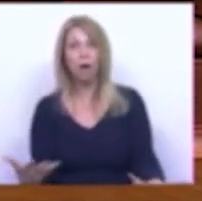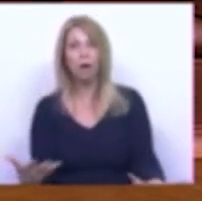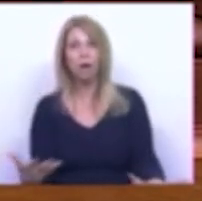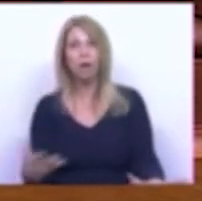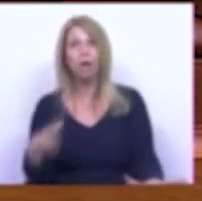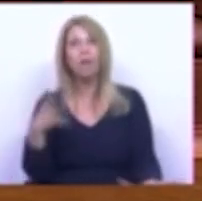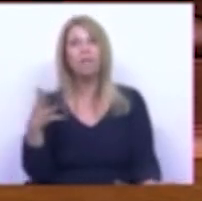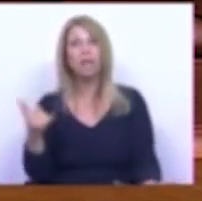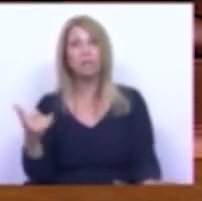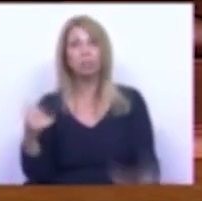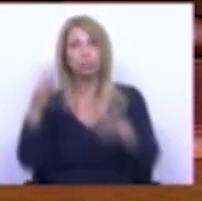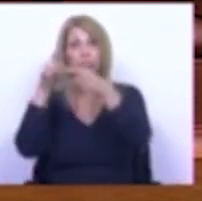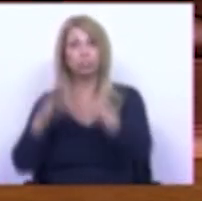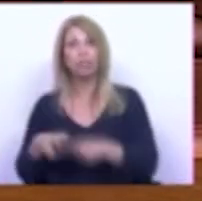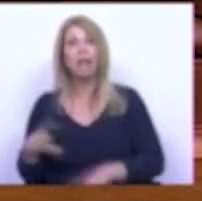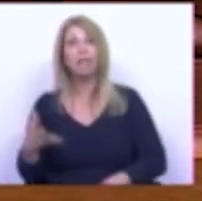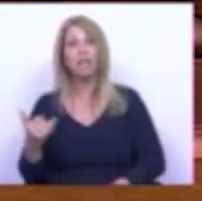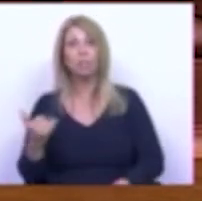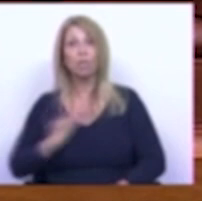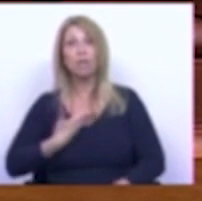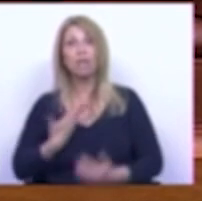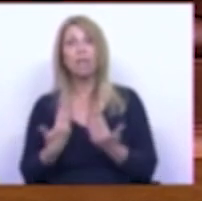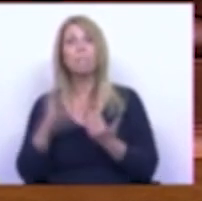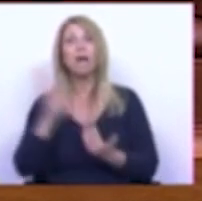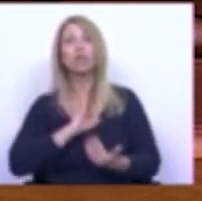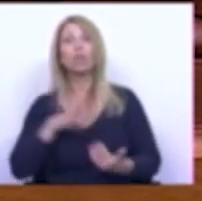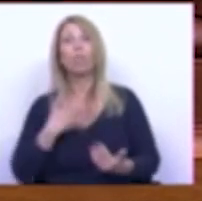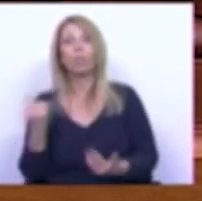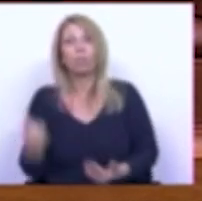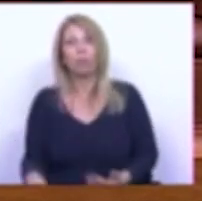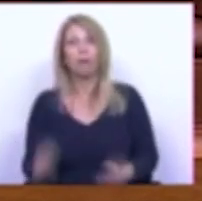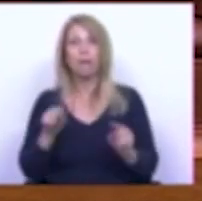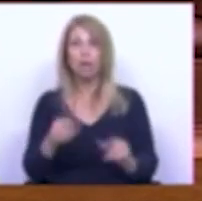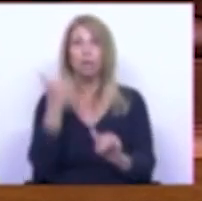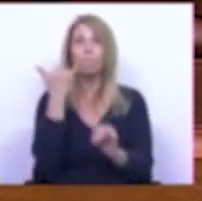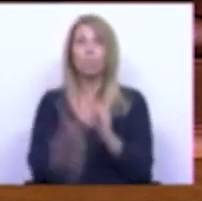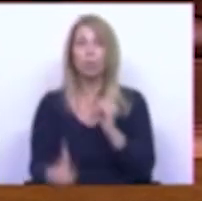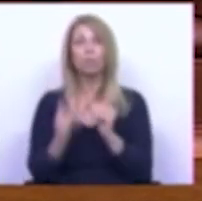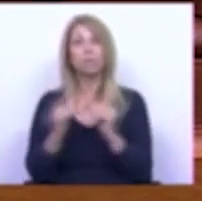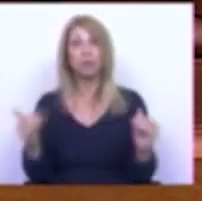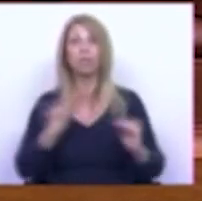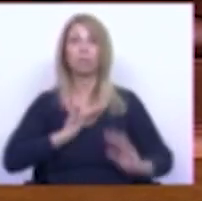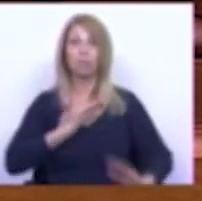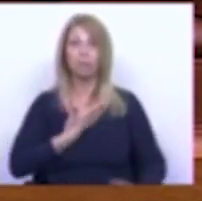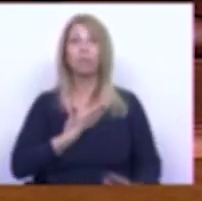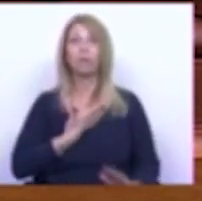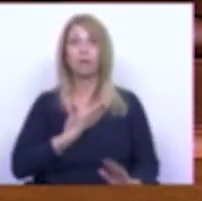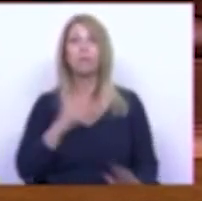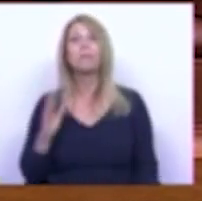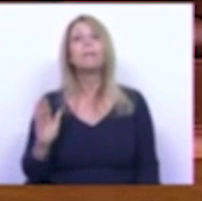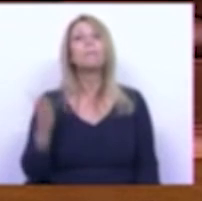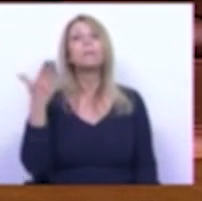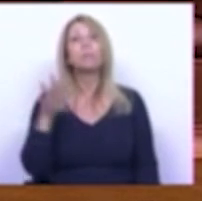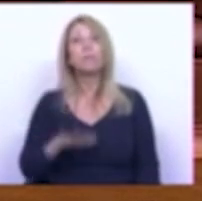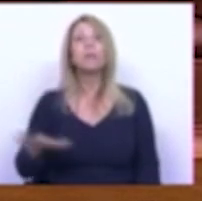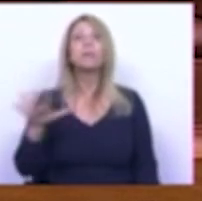décimo segundo mais endividado do mundo Este perigoso nível de endividamento principalmente num